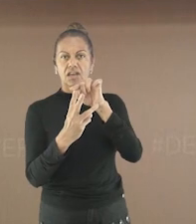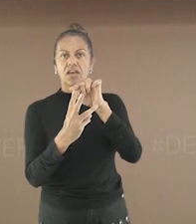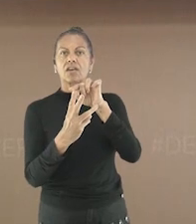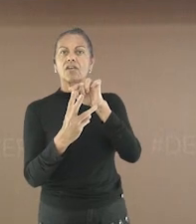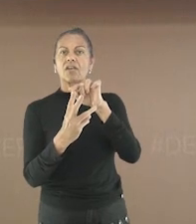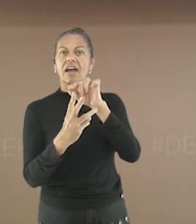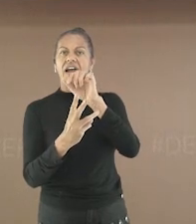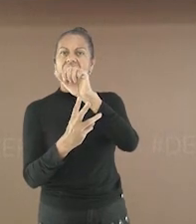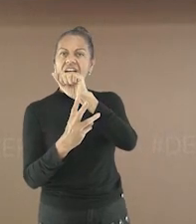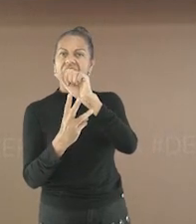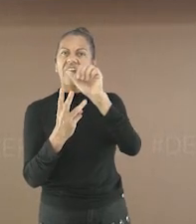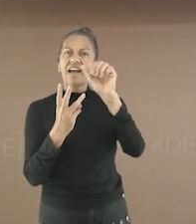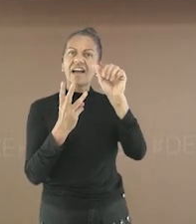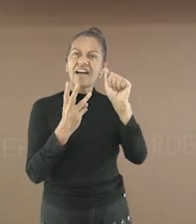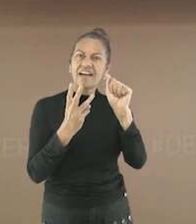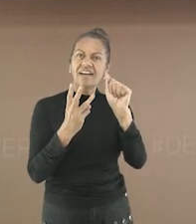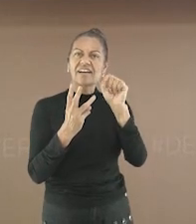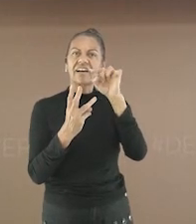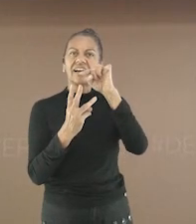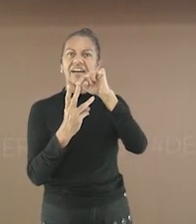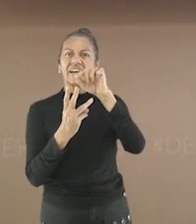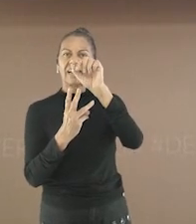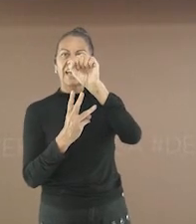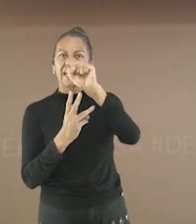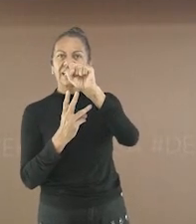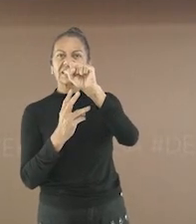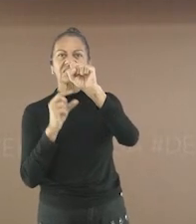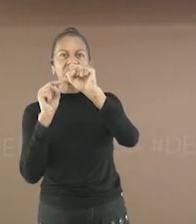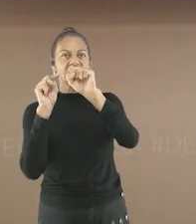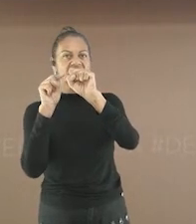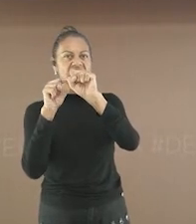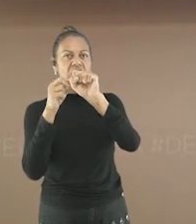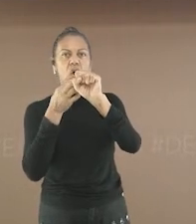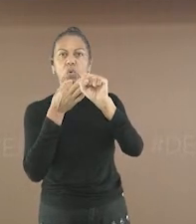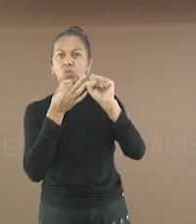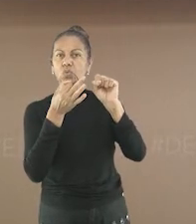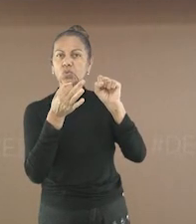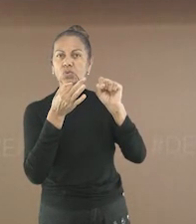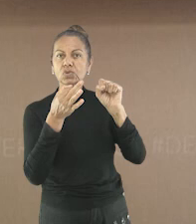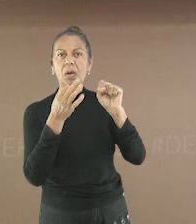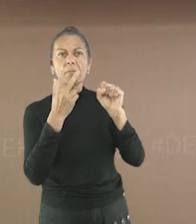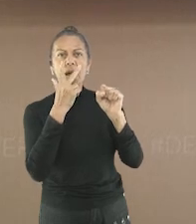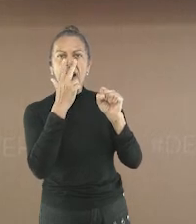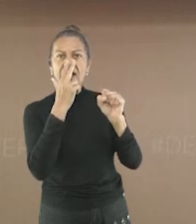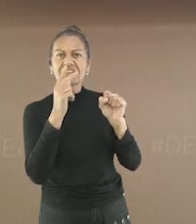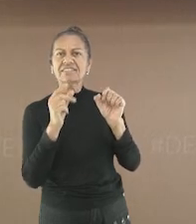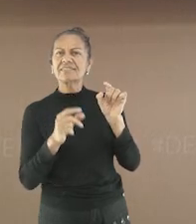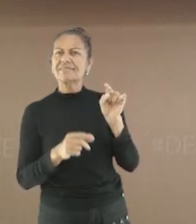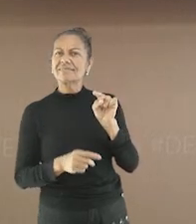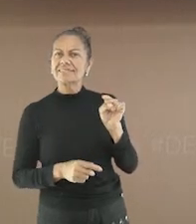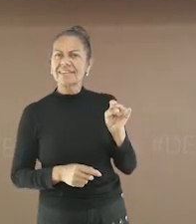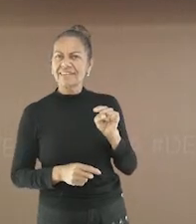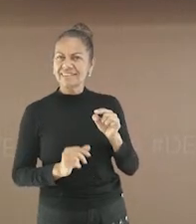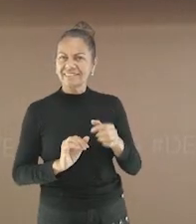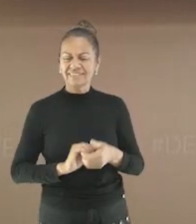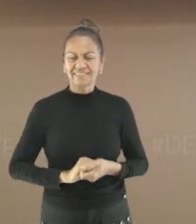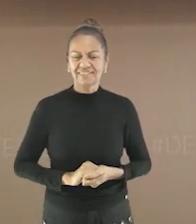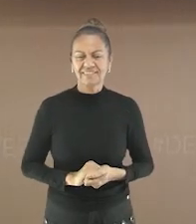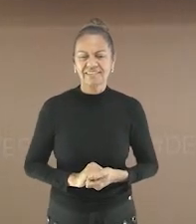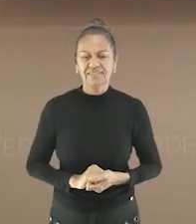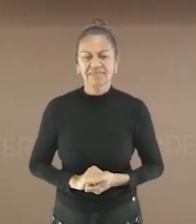duas vogais Som de Z Agora quero que vocês identifiquem Vamos lá A letra